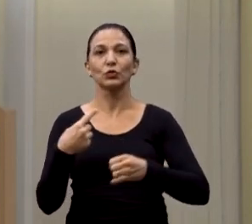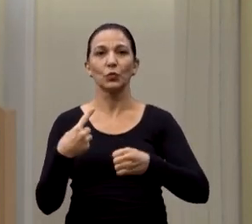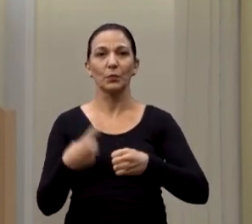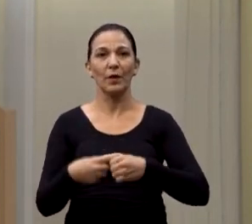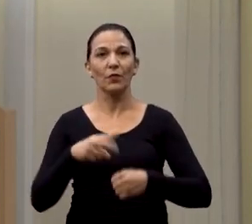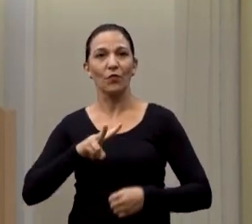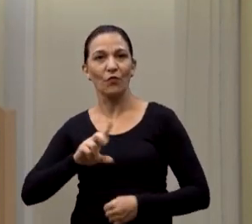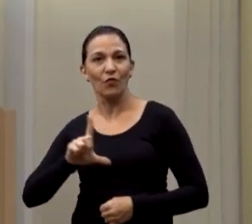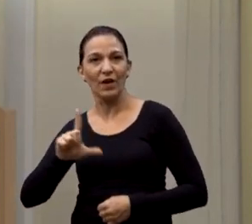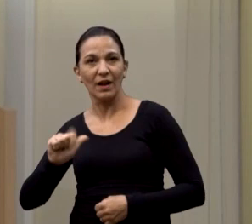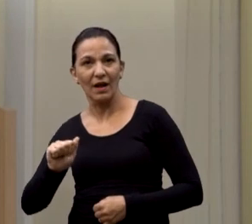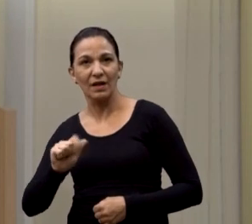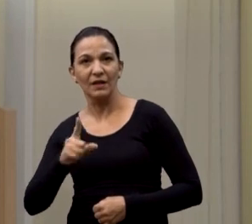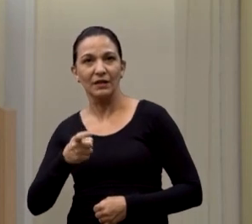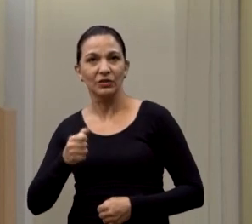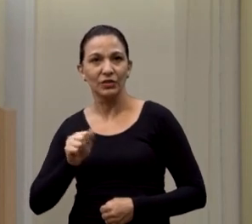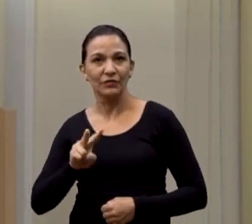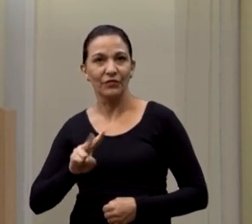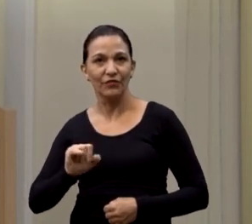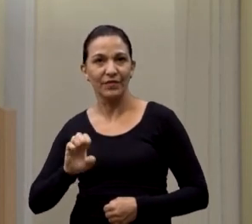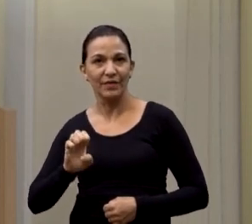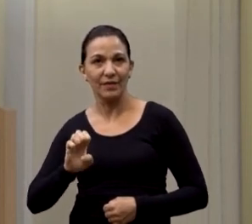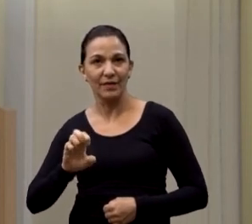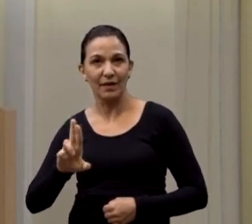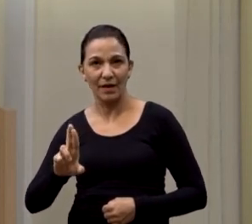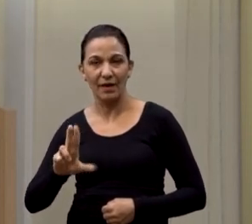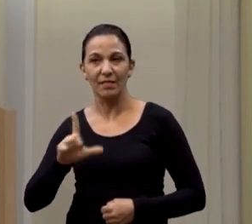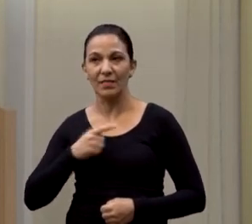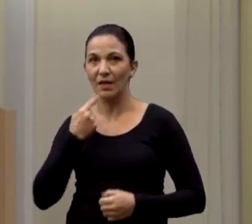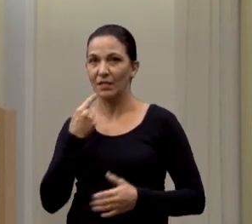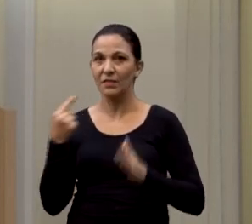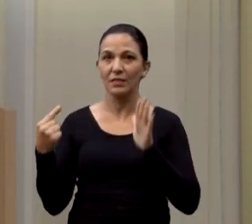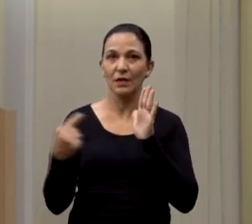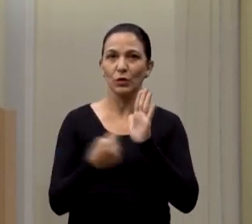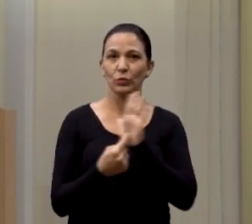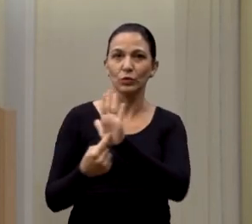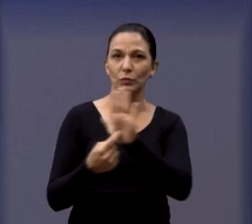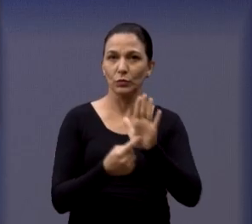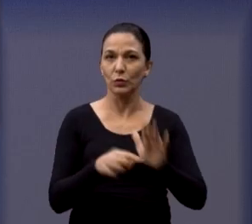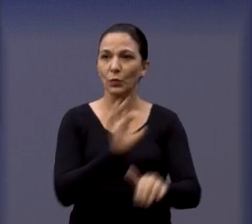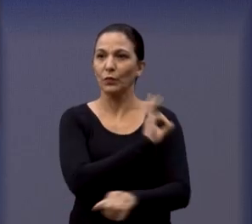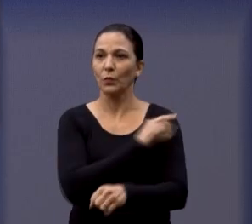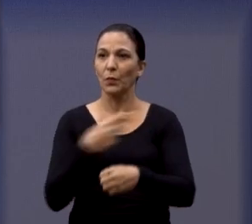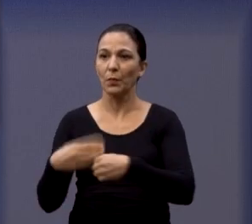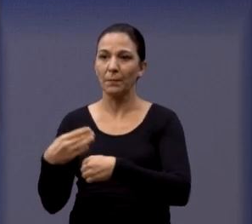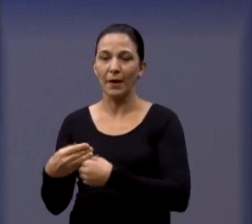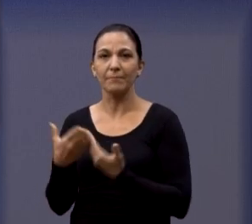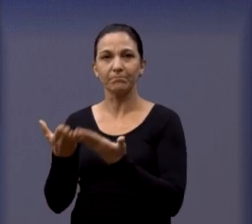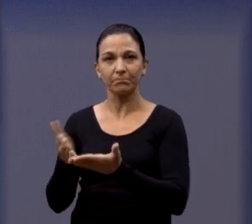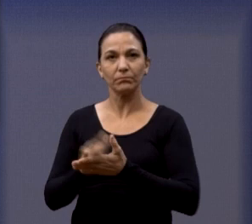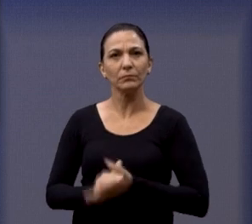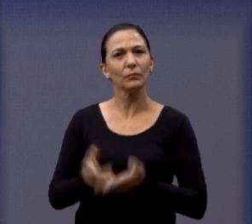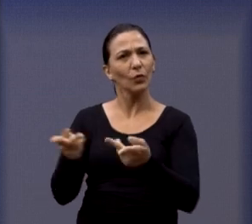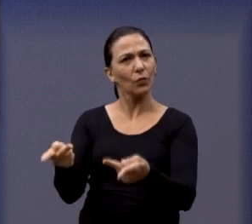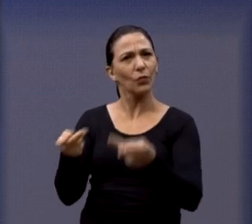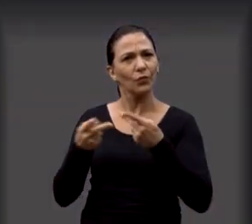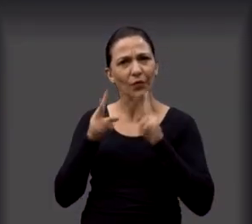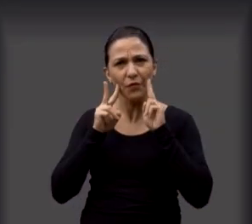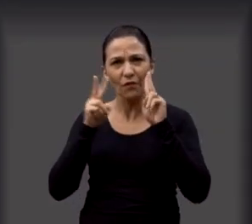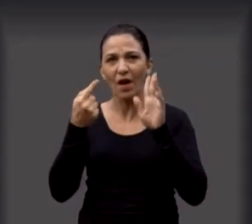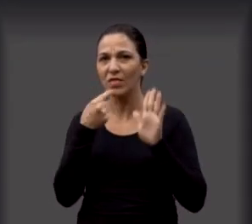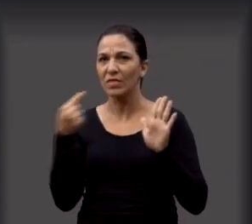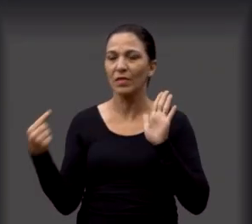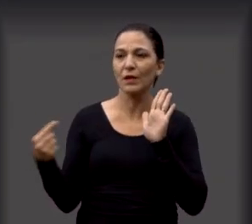prefeitura chegar, eu fiz o requerimento, indicação, encaminhei dessa denúncia aí, por gentileza. Um convite para você poder ver uma